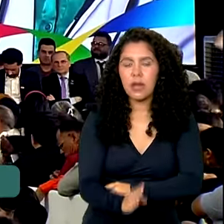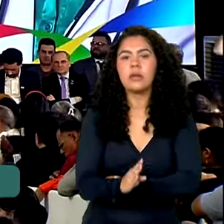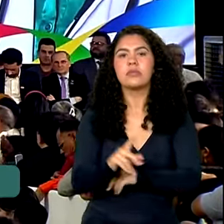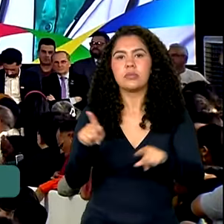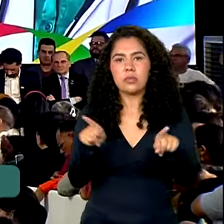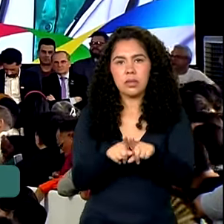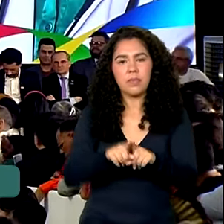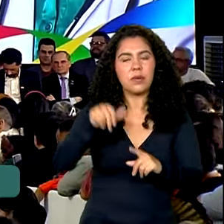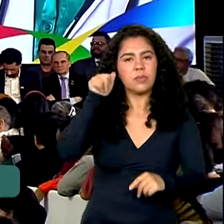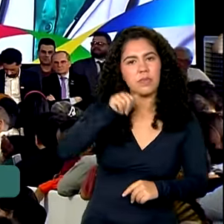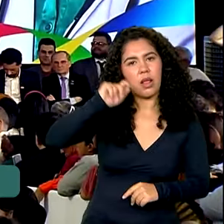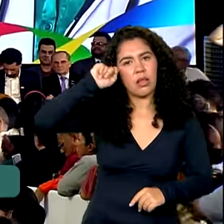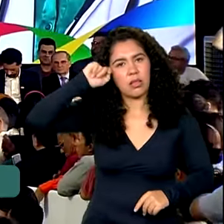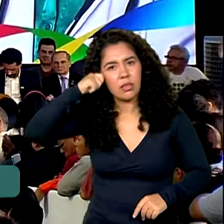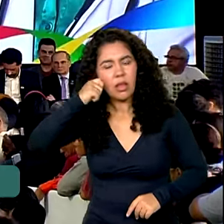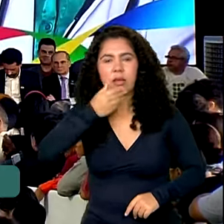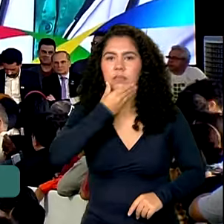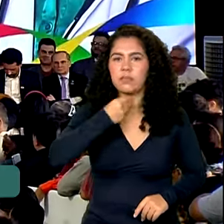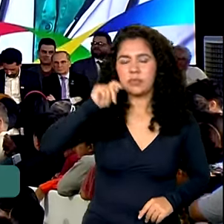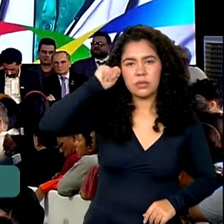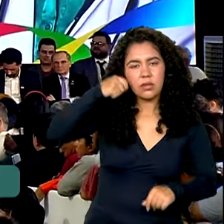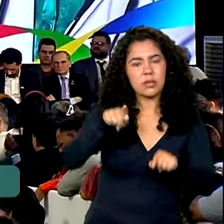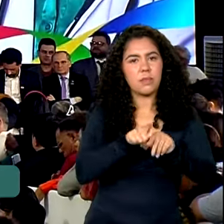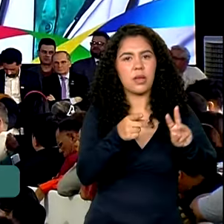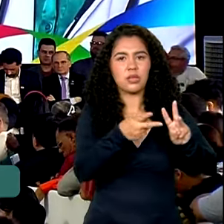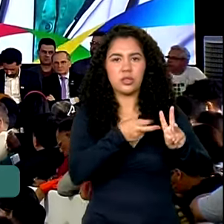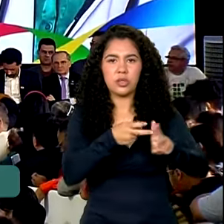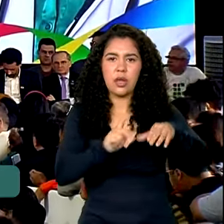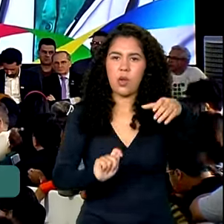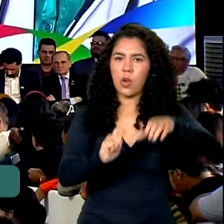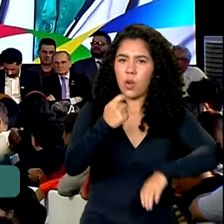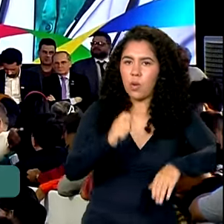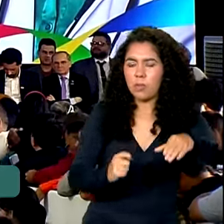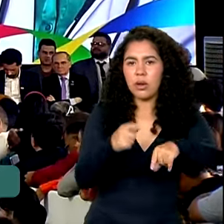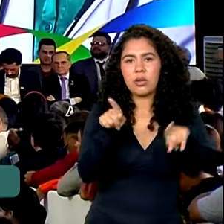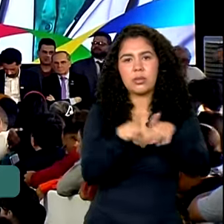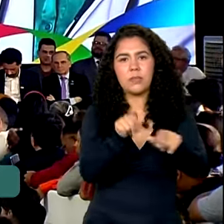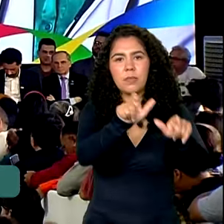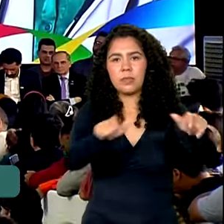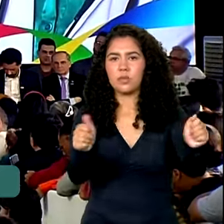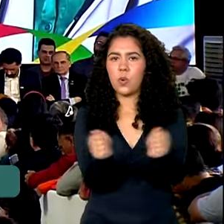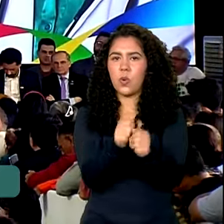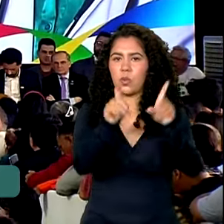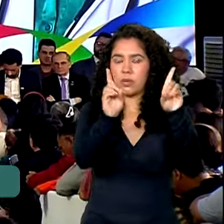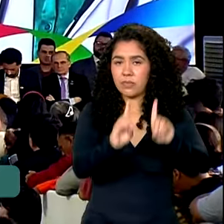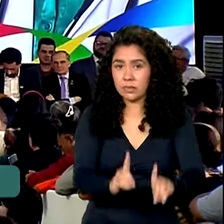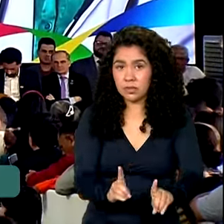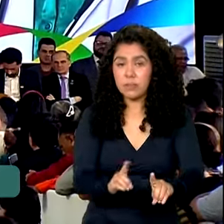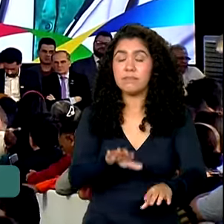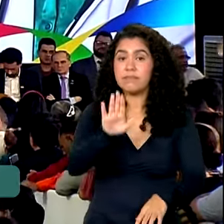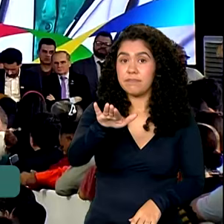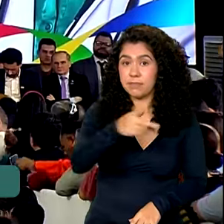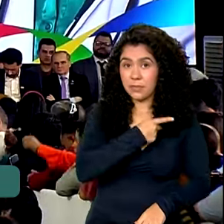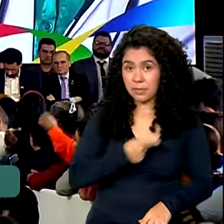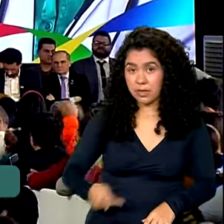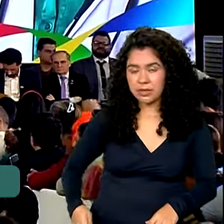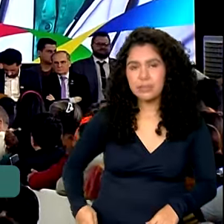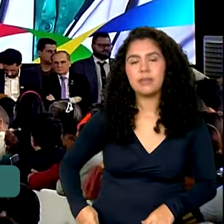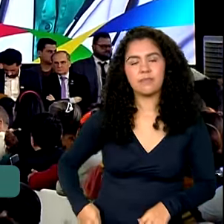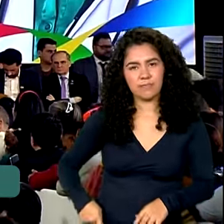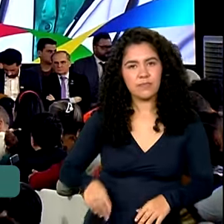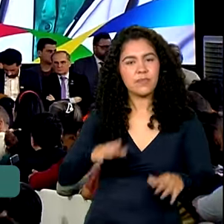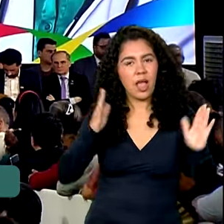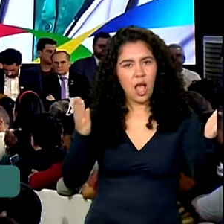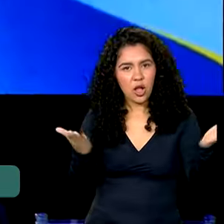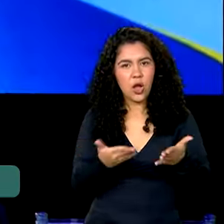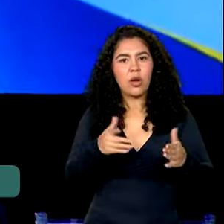de negras e negros, de indígenas, quilombolas e pessoas com deficiência. Presidente, finalmente a